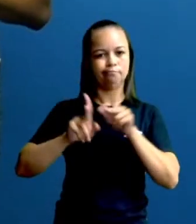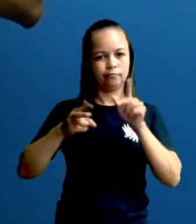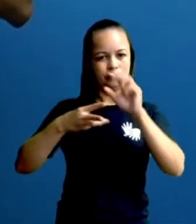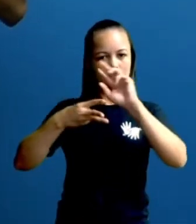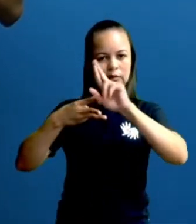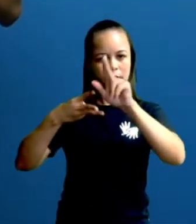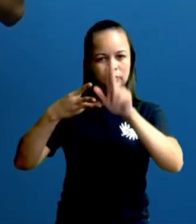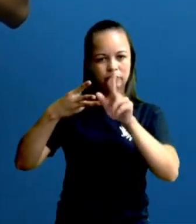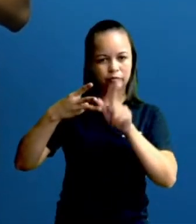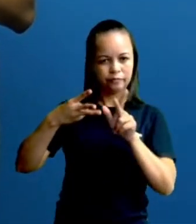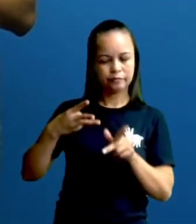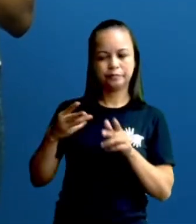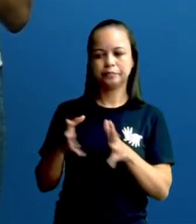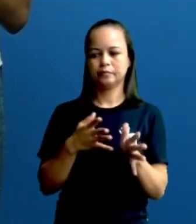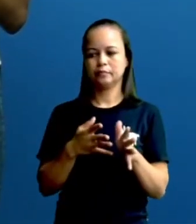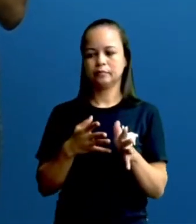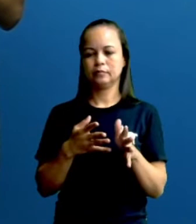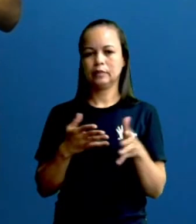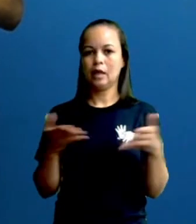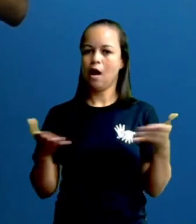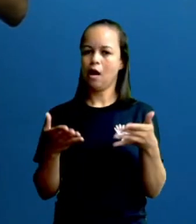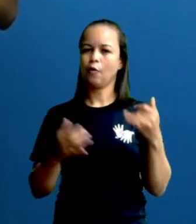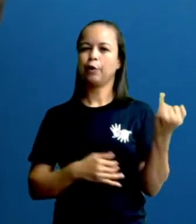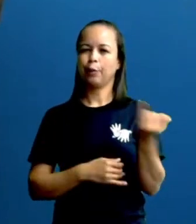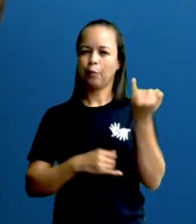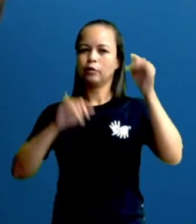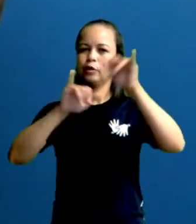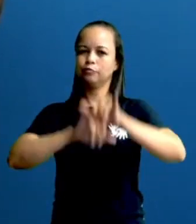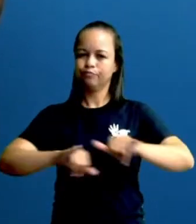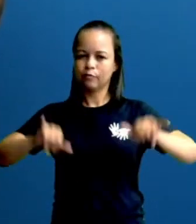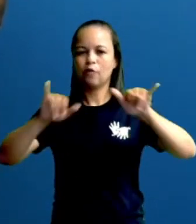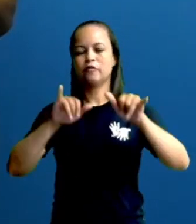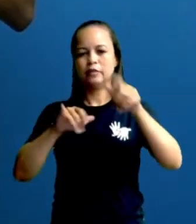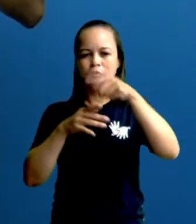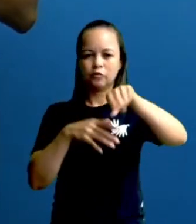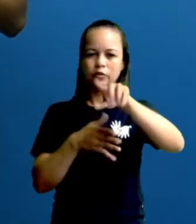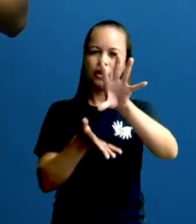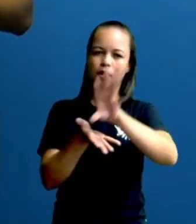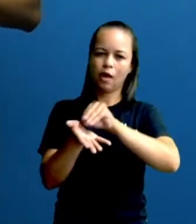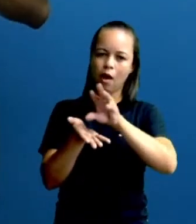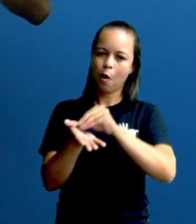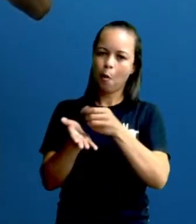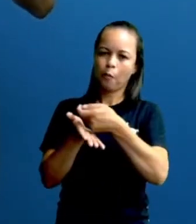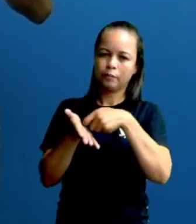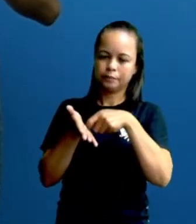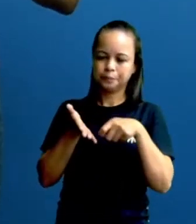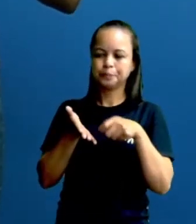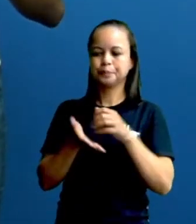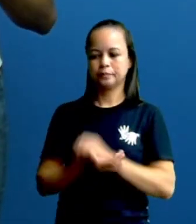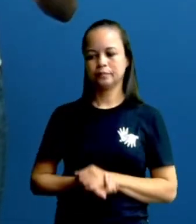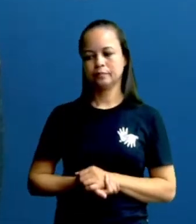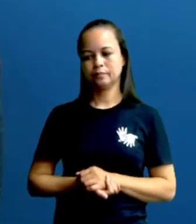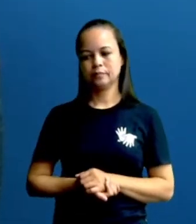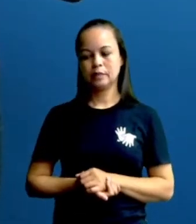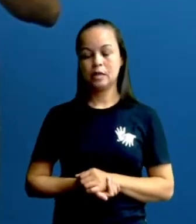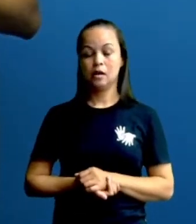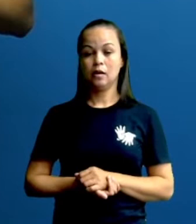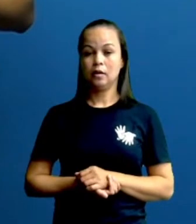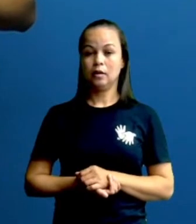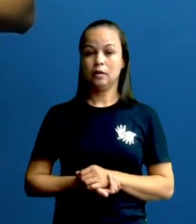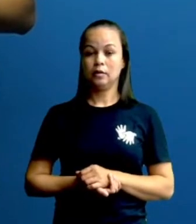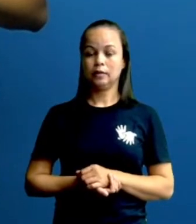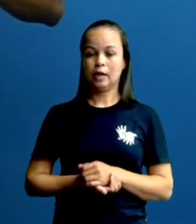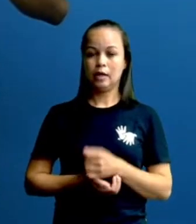Agora, olha esse aviso aí, super importante, você que está aí anotando. Vê só, na língua inglesa, que é o